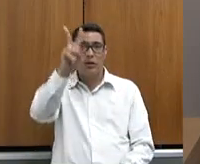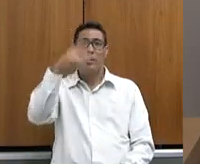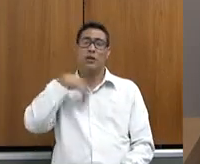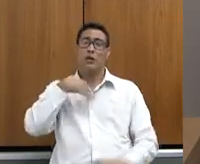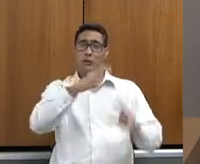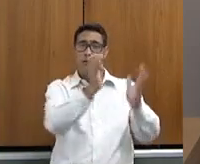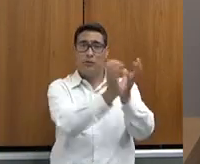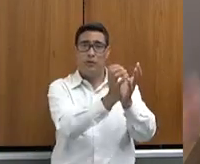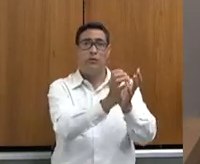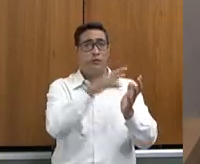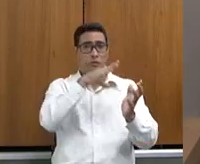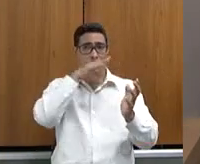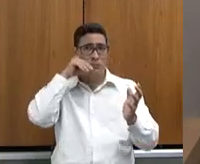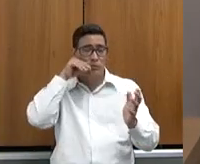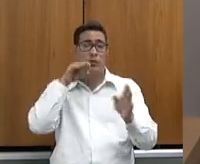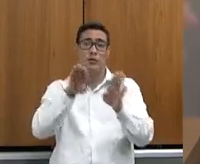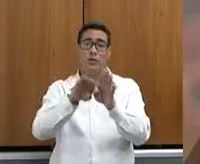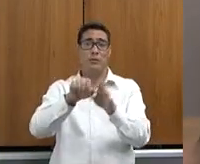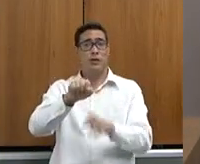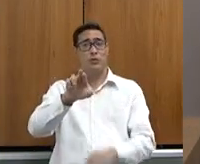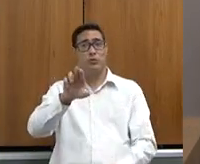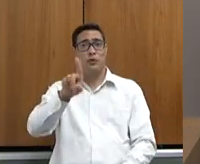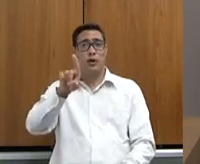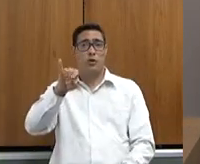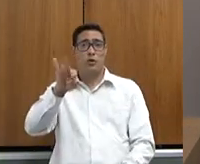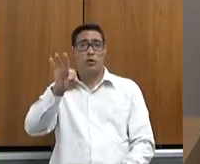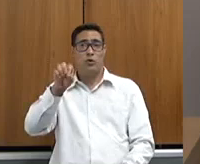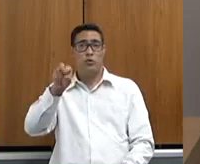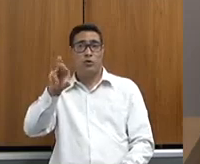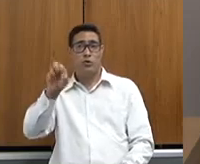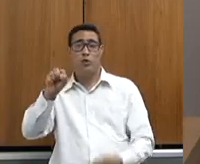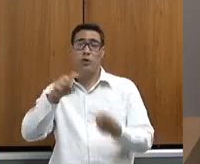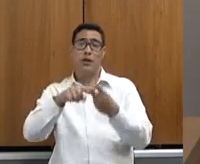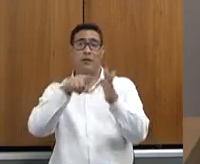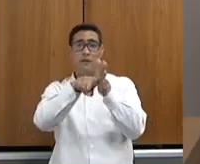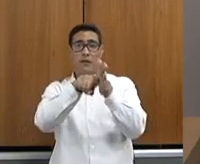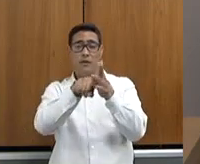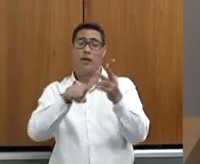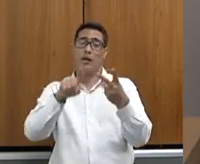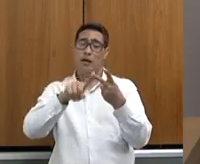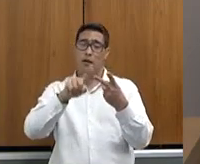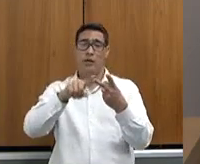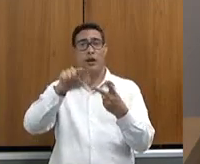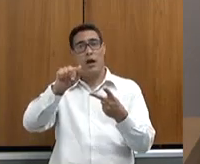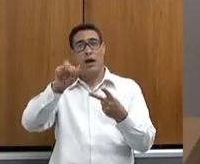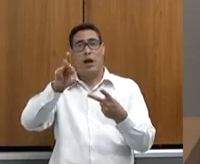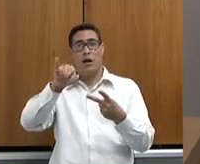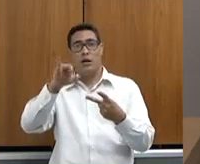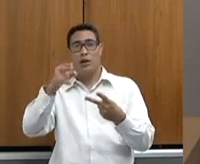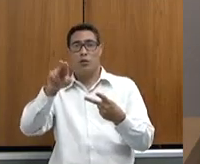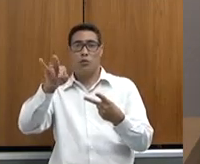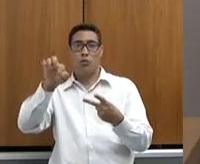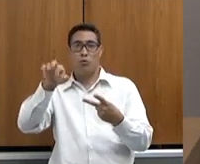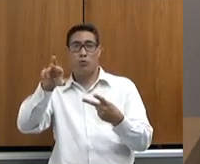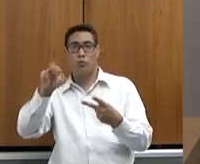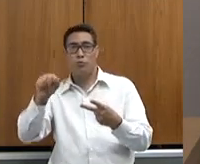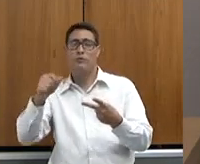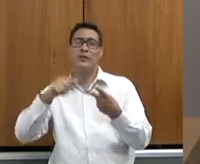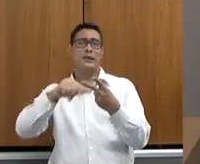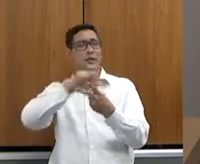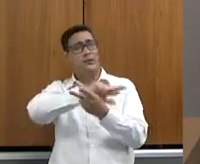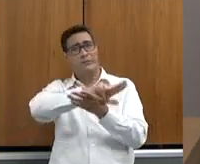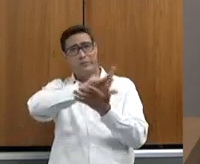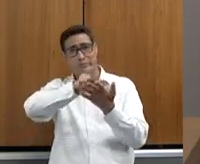isonomia com a questão de auditores, nós temos auditores fiscais, nós temos auditores do Ministério da Agricultura, nós temos aí uma gama de questões,